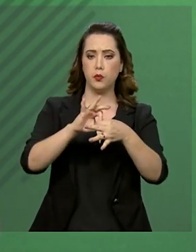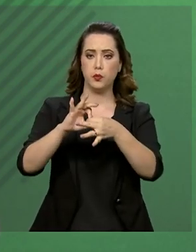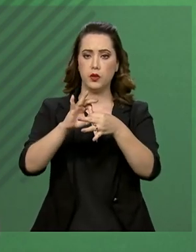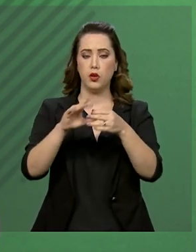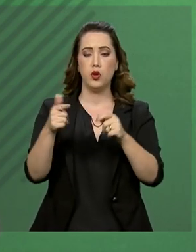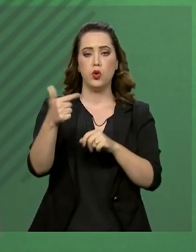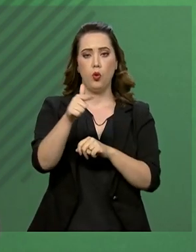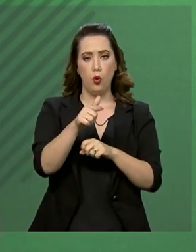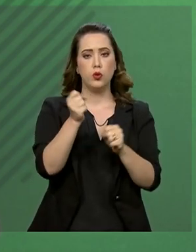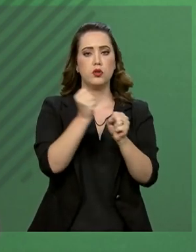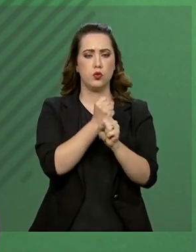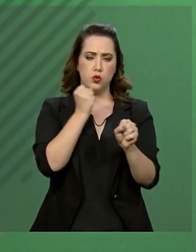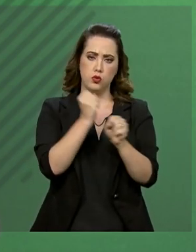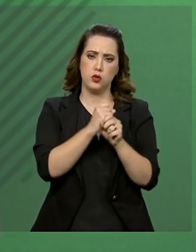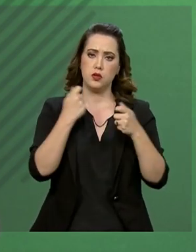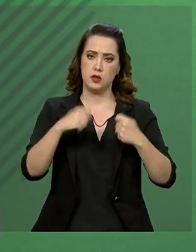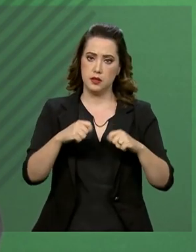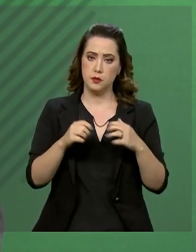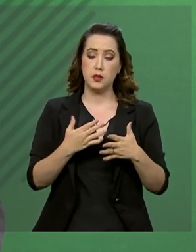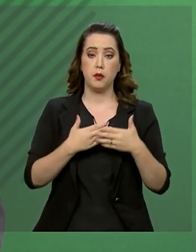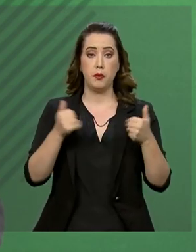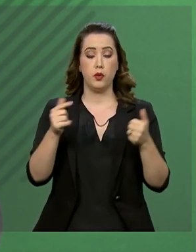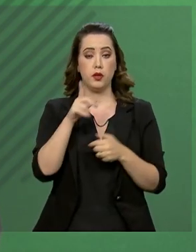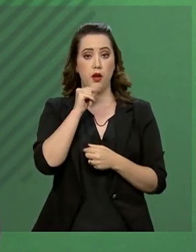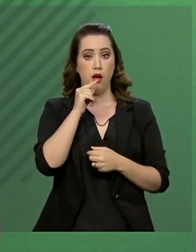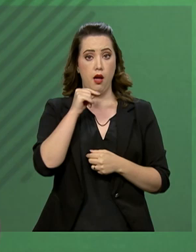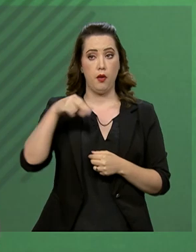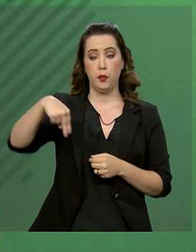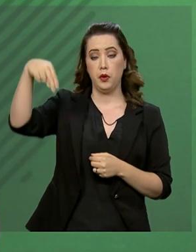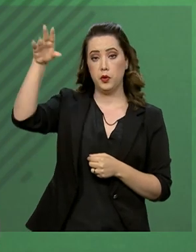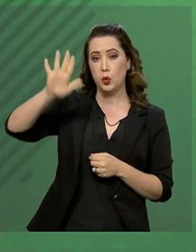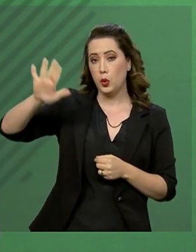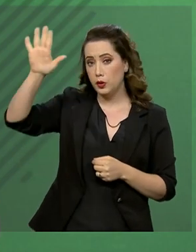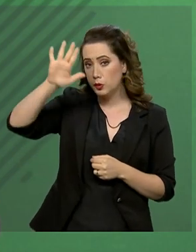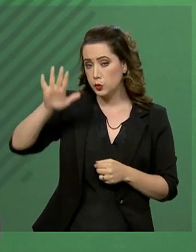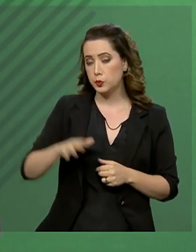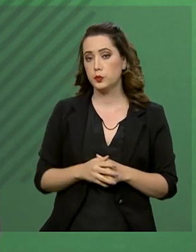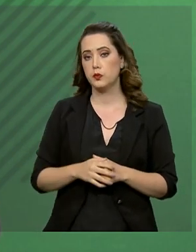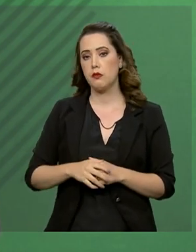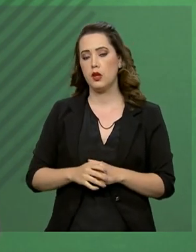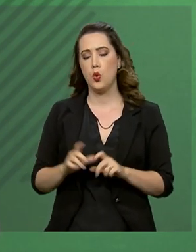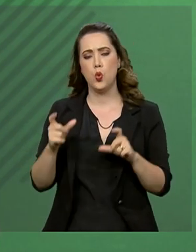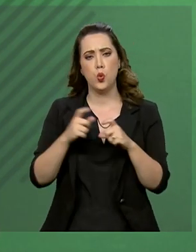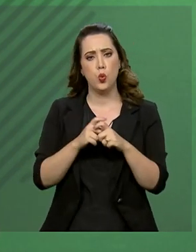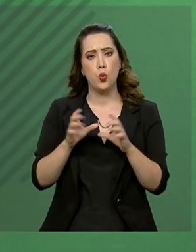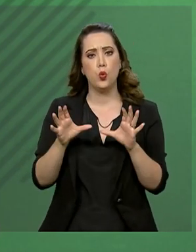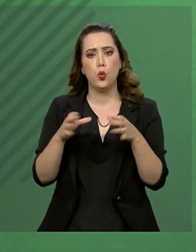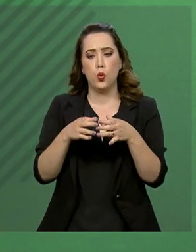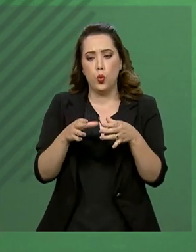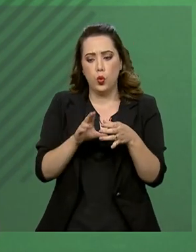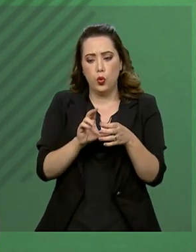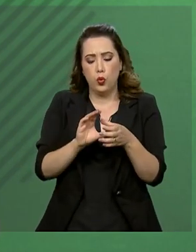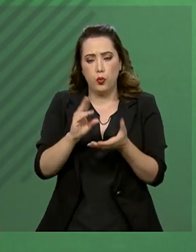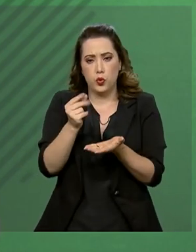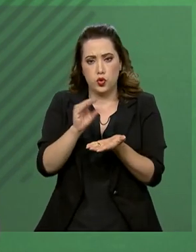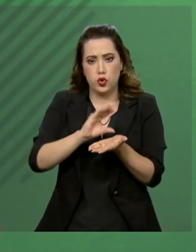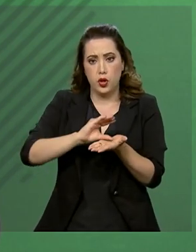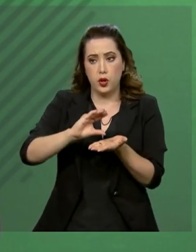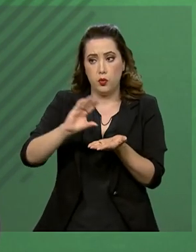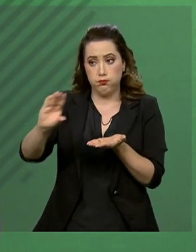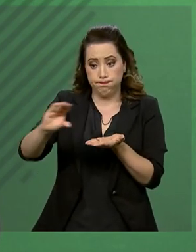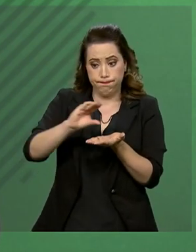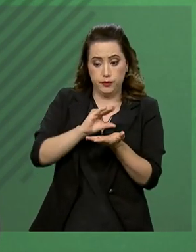reforçar a oferta hídrica no Nordeste. A maior parcela do recurso, 1 bilhão,